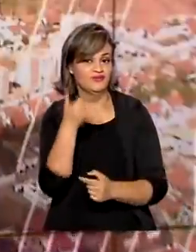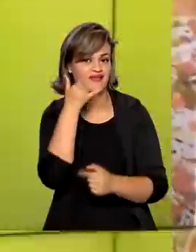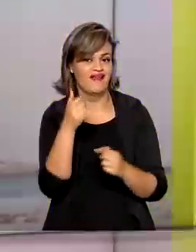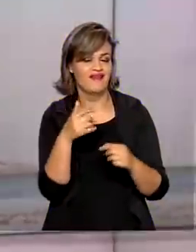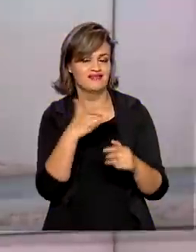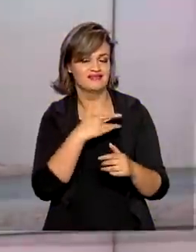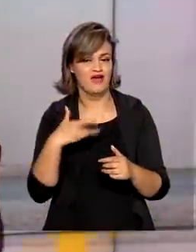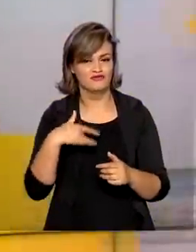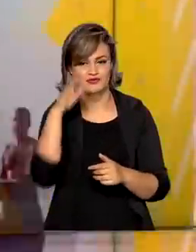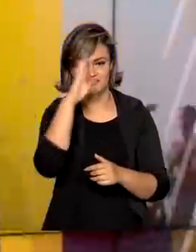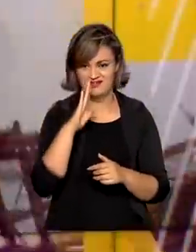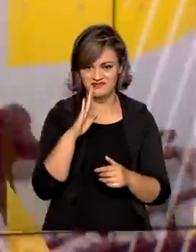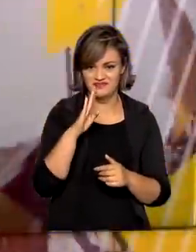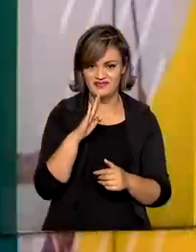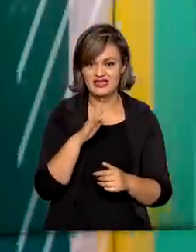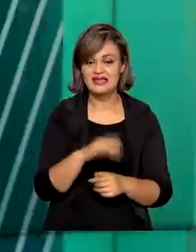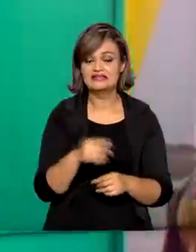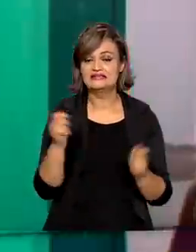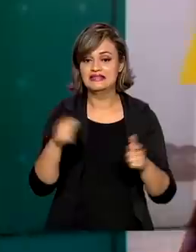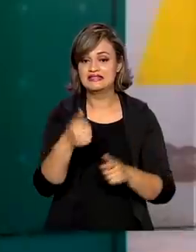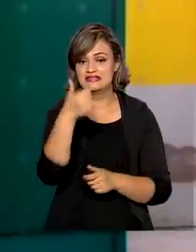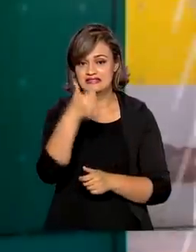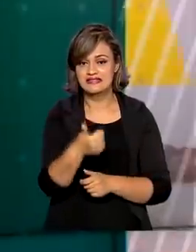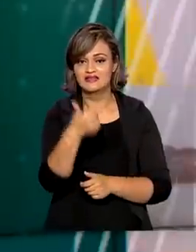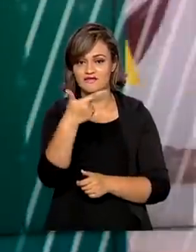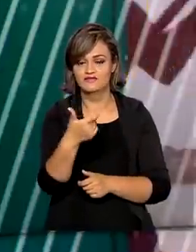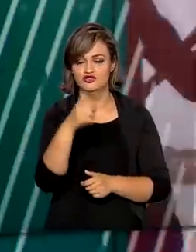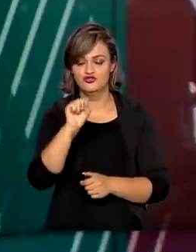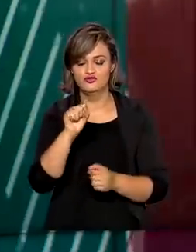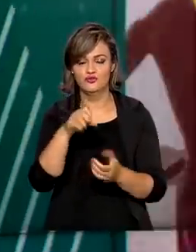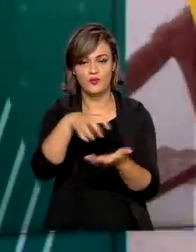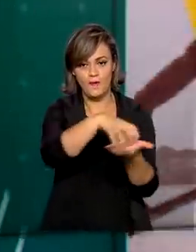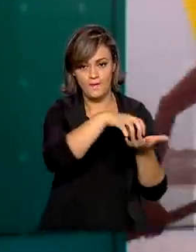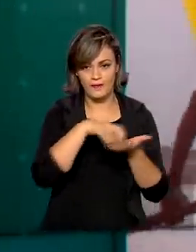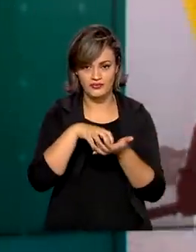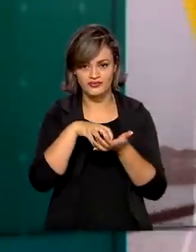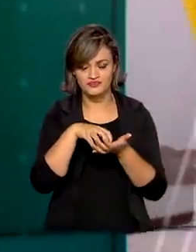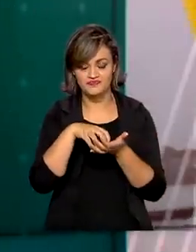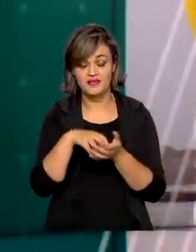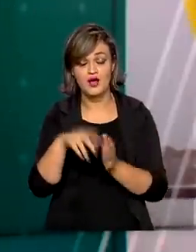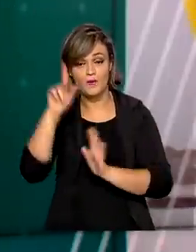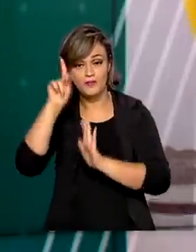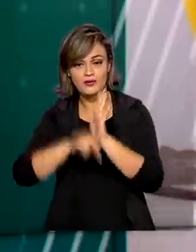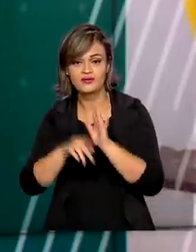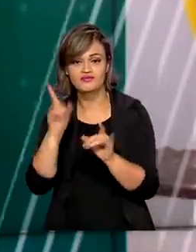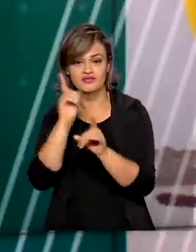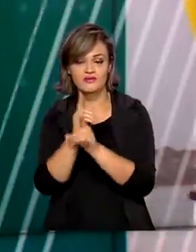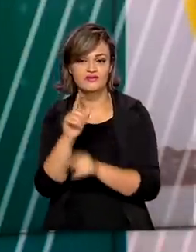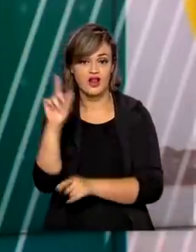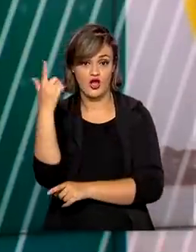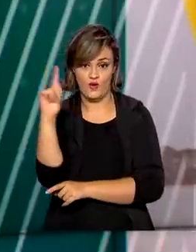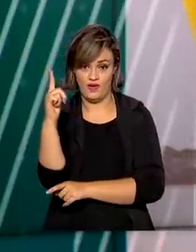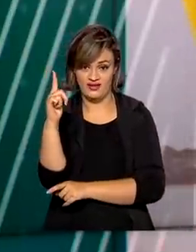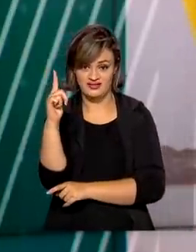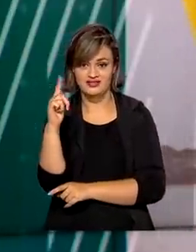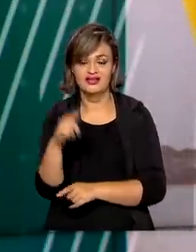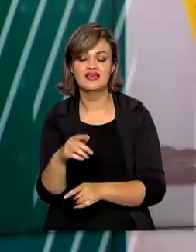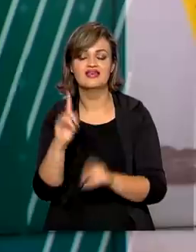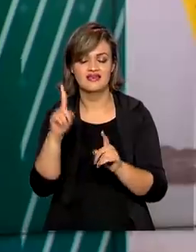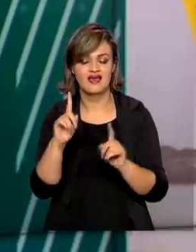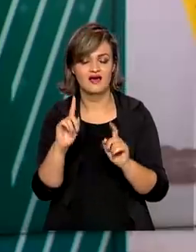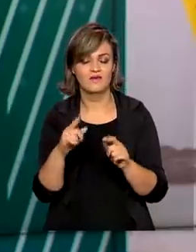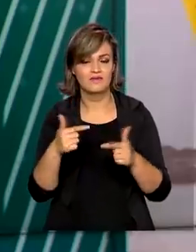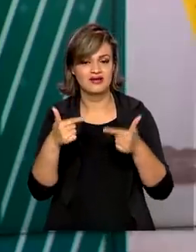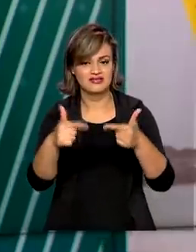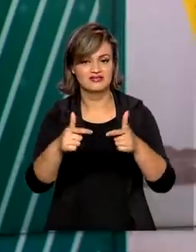A expectativa é implantar 128 unidades no país. O programa está presente em Cristalina, Goiás e é uma iniciativa do